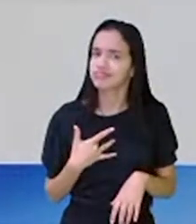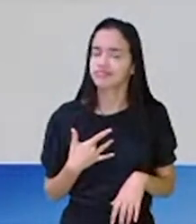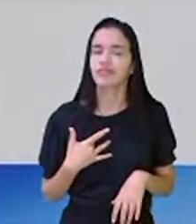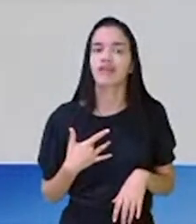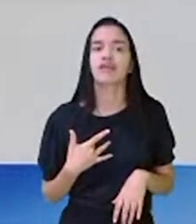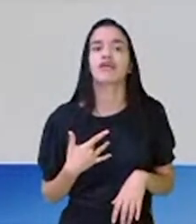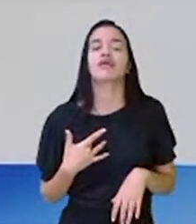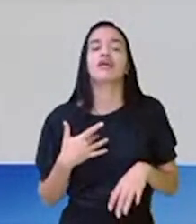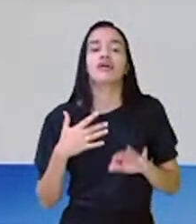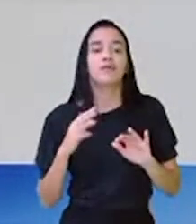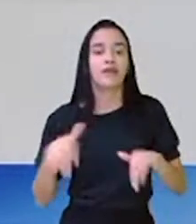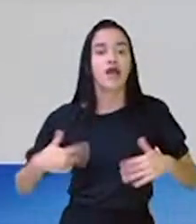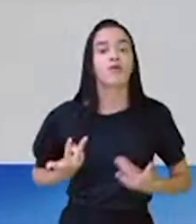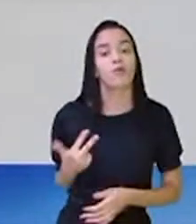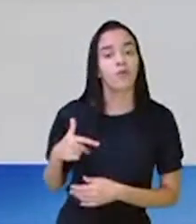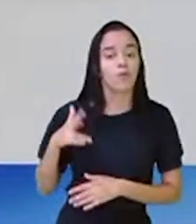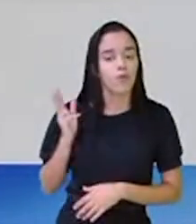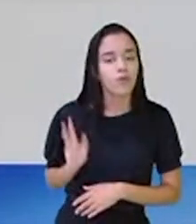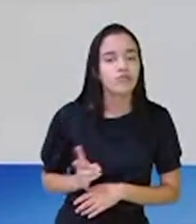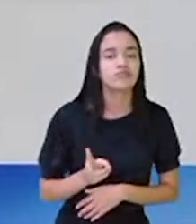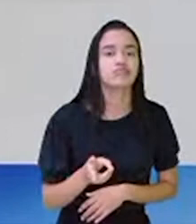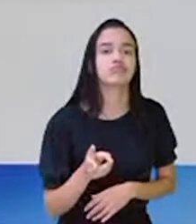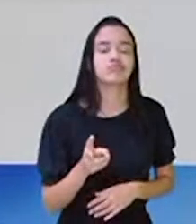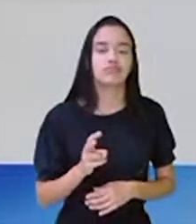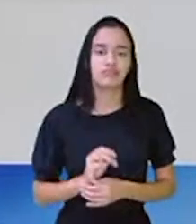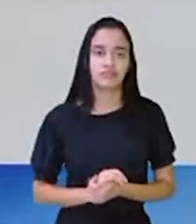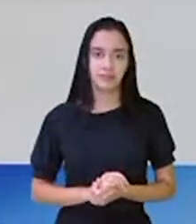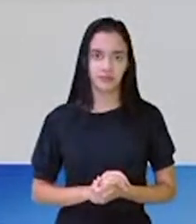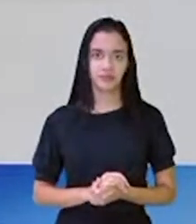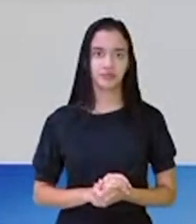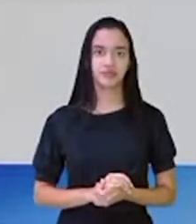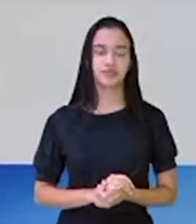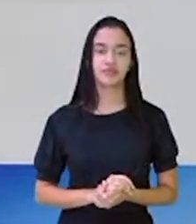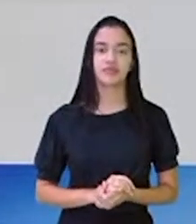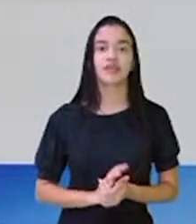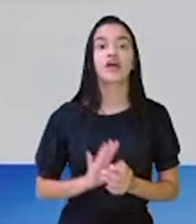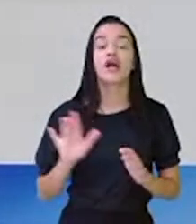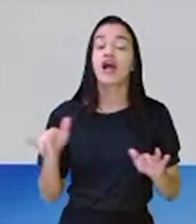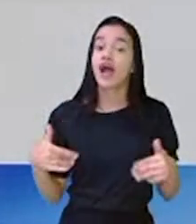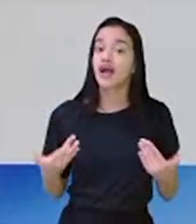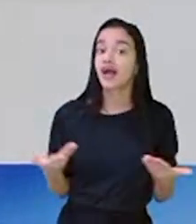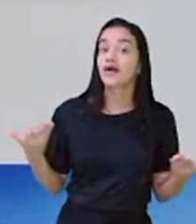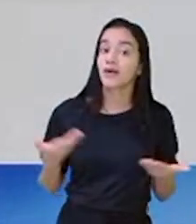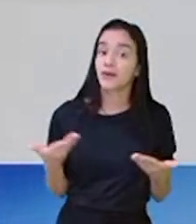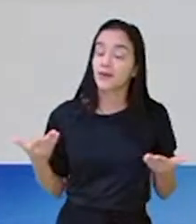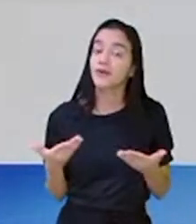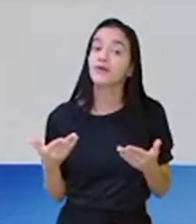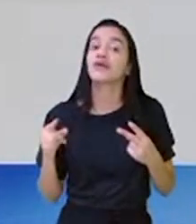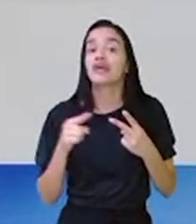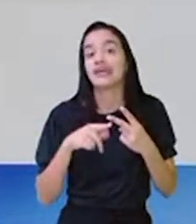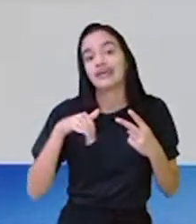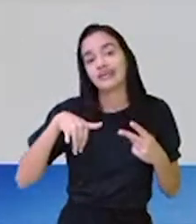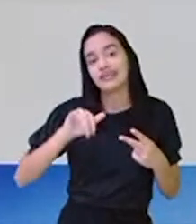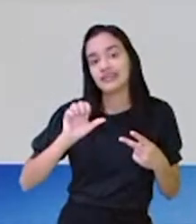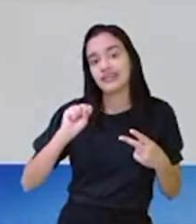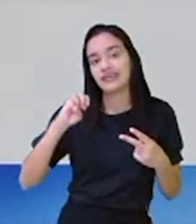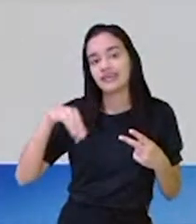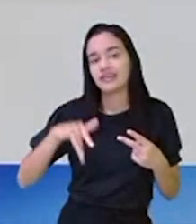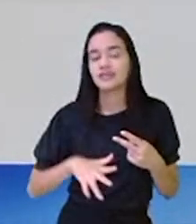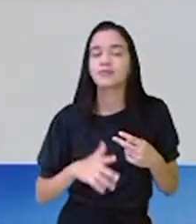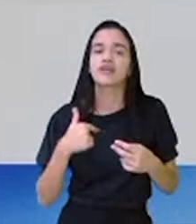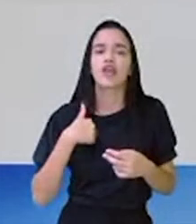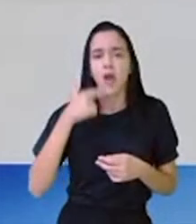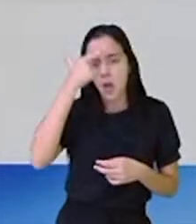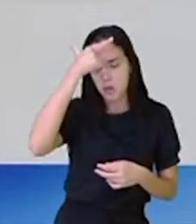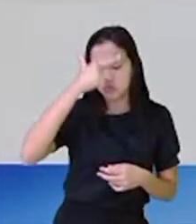para poder continuar fazendo as suas atribuições diárias. Já para a Yasmin. Cara